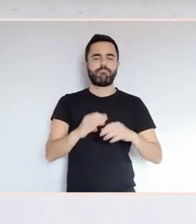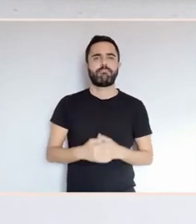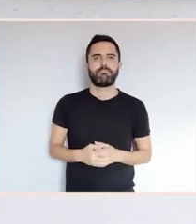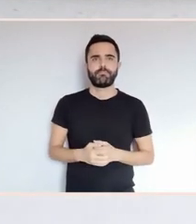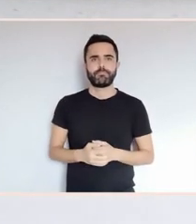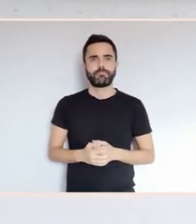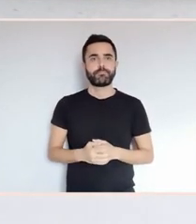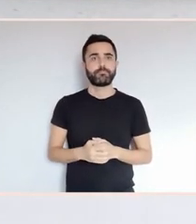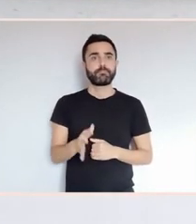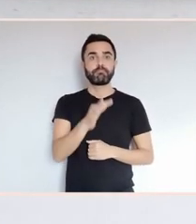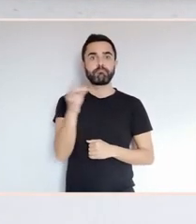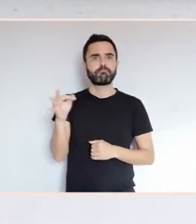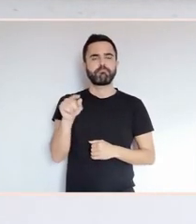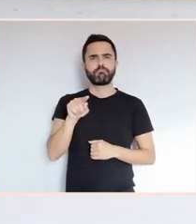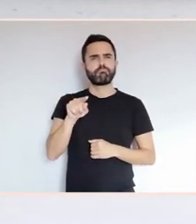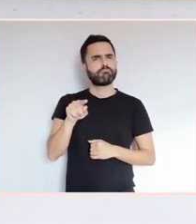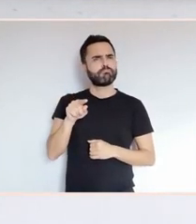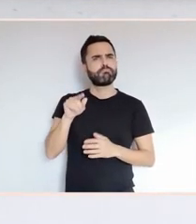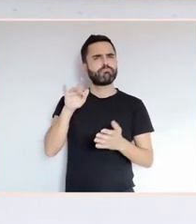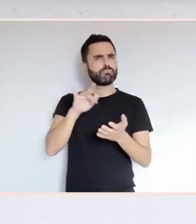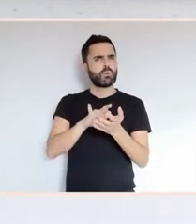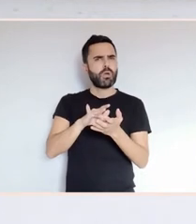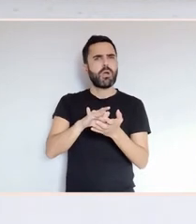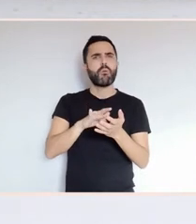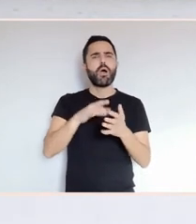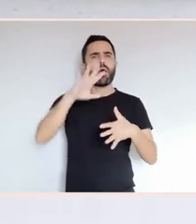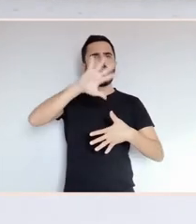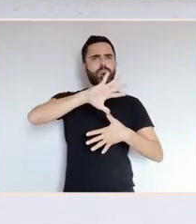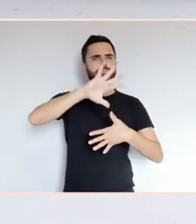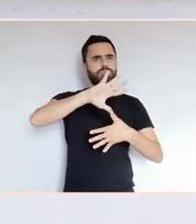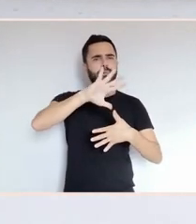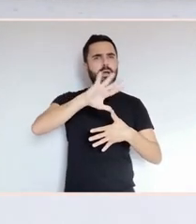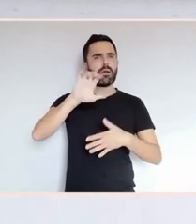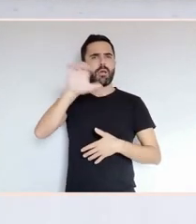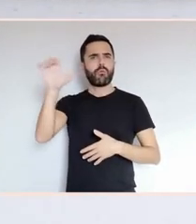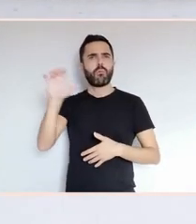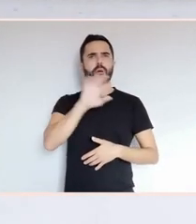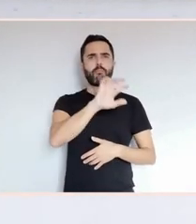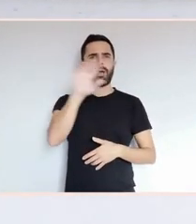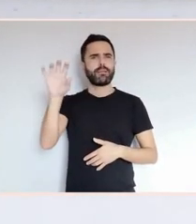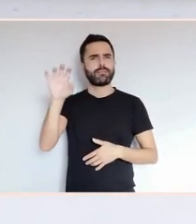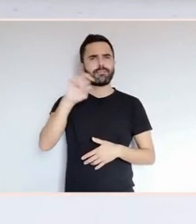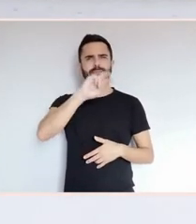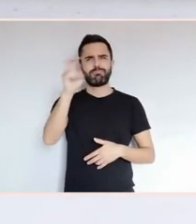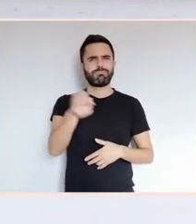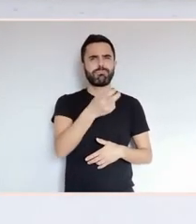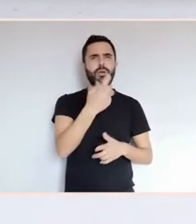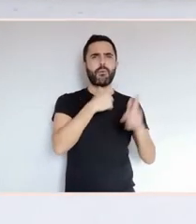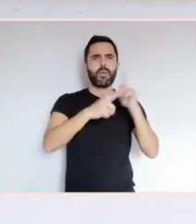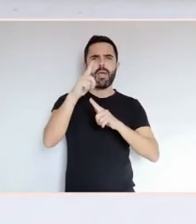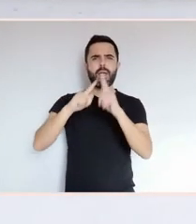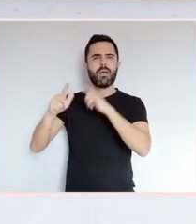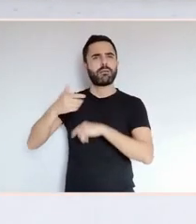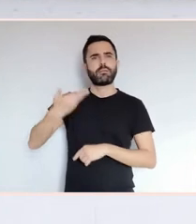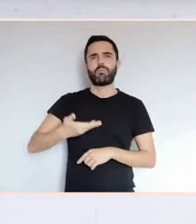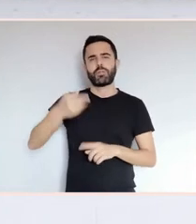Ademais, realizou diversas viaxes por distintos países, por América e Europa, que foron fundamentais na